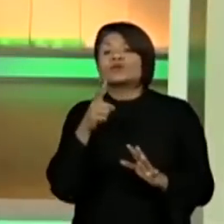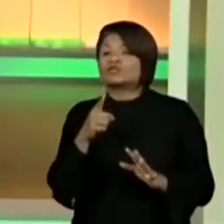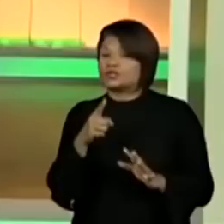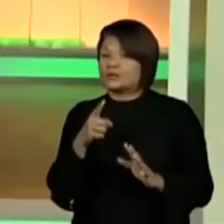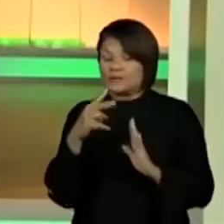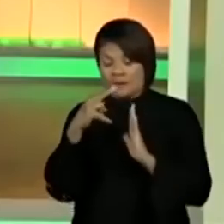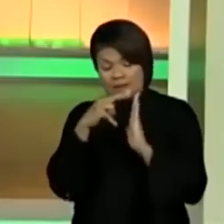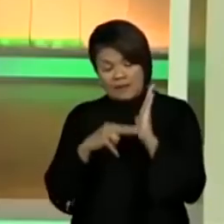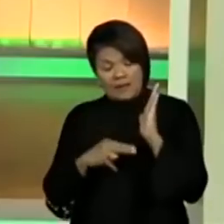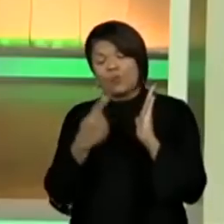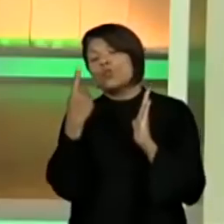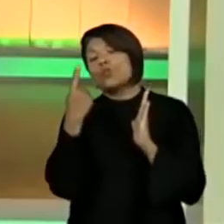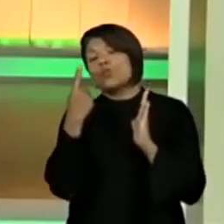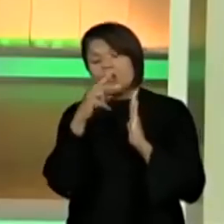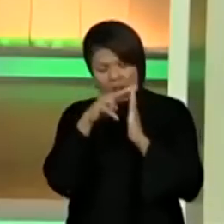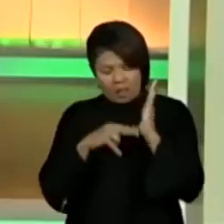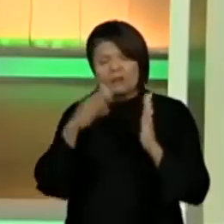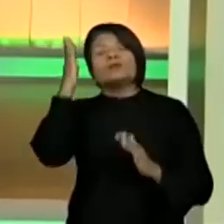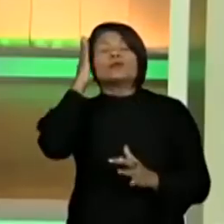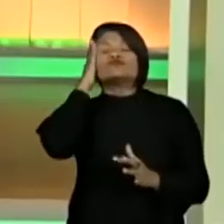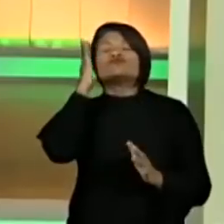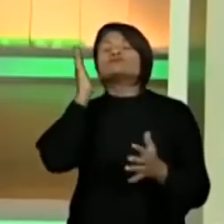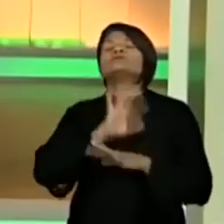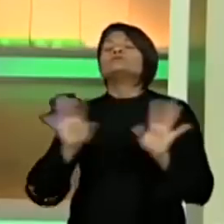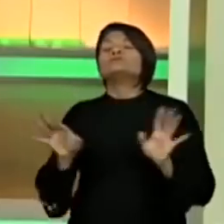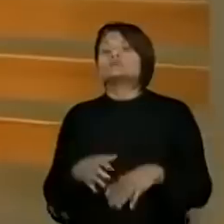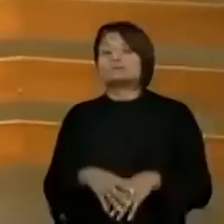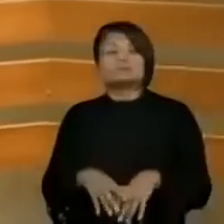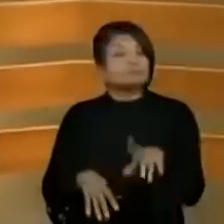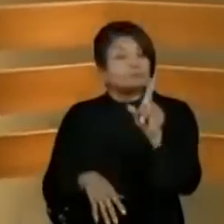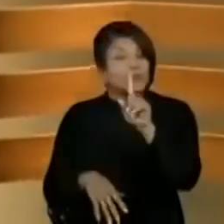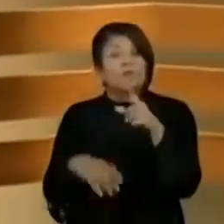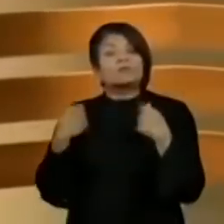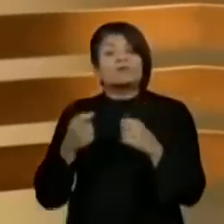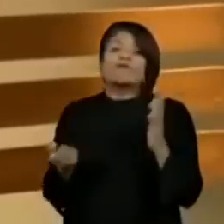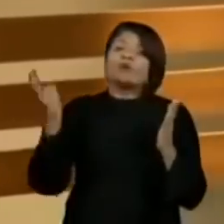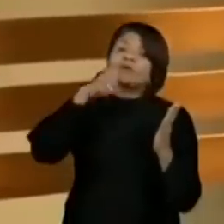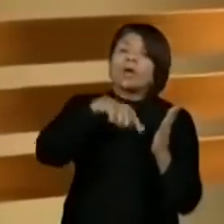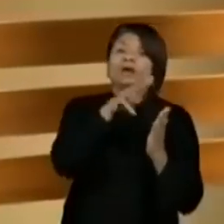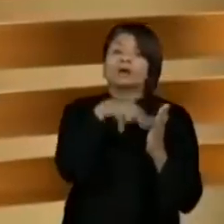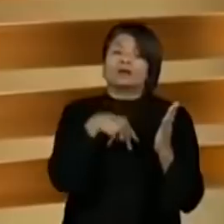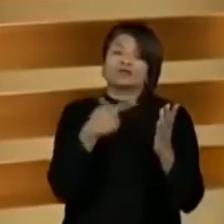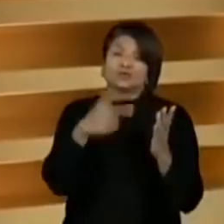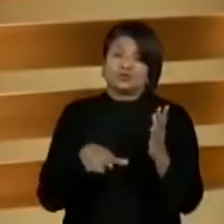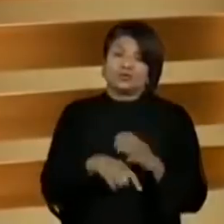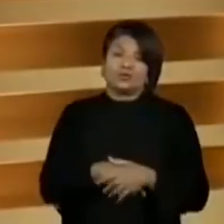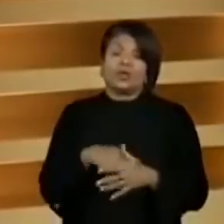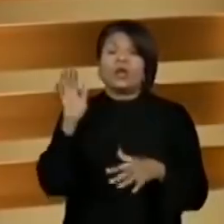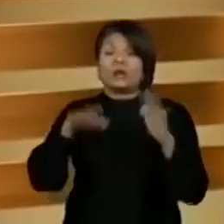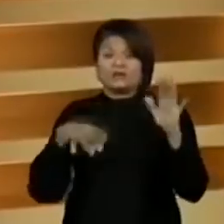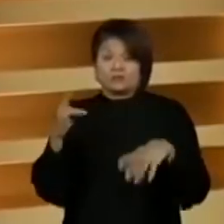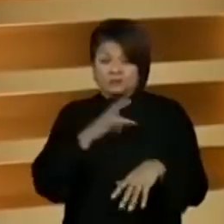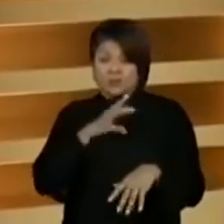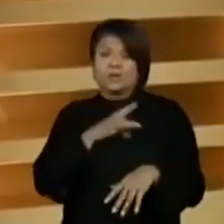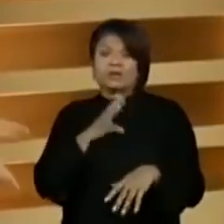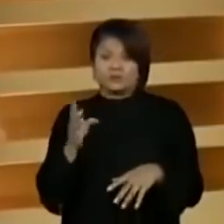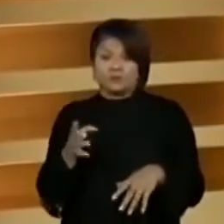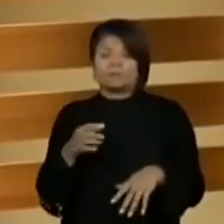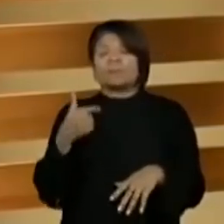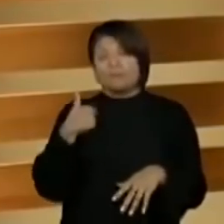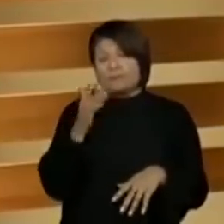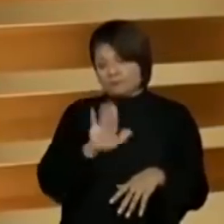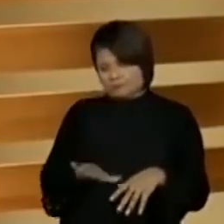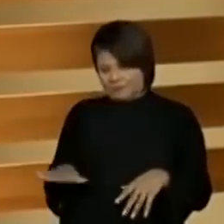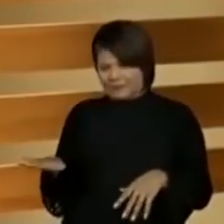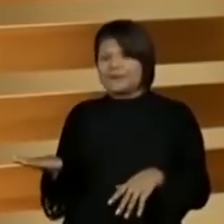ler o texto uma única vez e achar que entender o texto. Aliás, gente tem medo do texto, né? Eu vejo pelos meus pequenos. Meus pequenos não tão